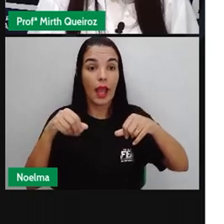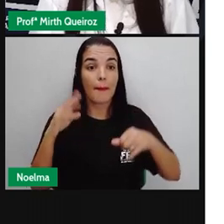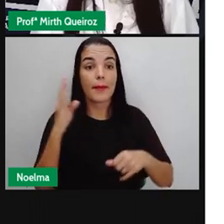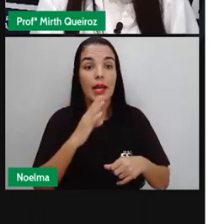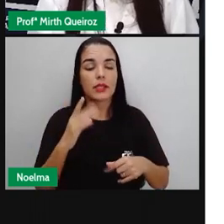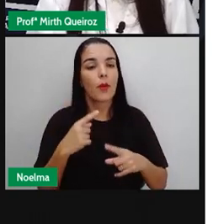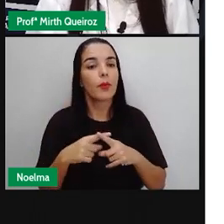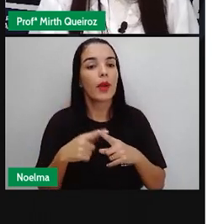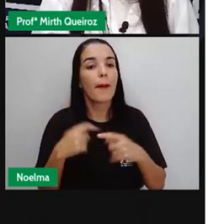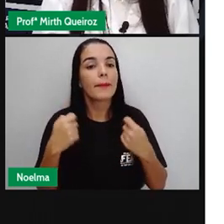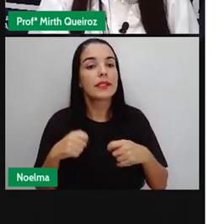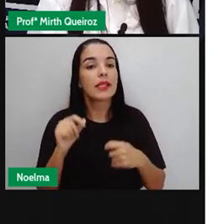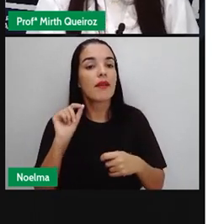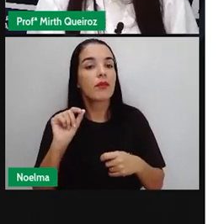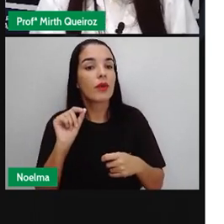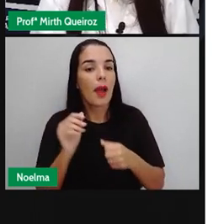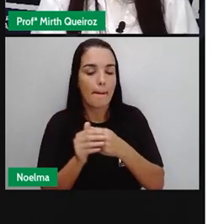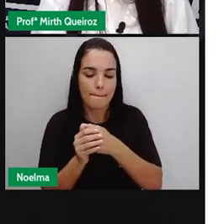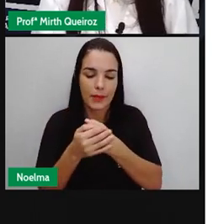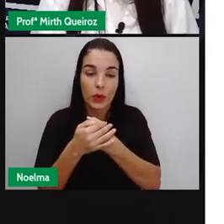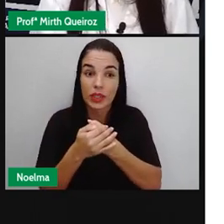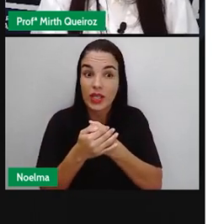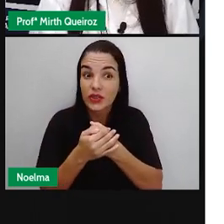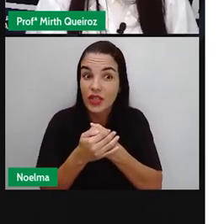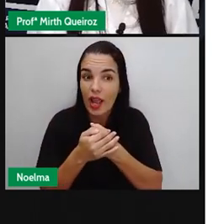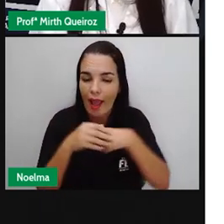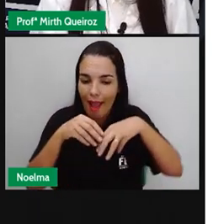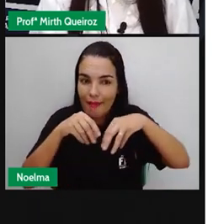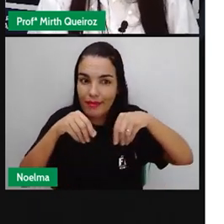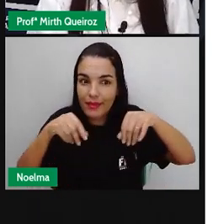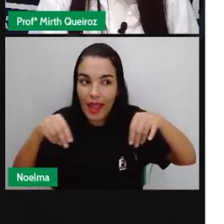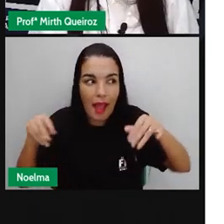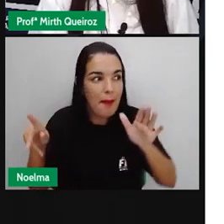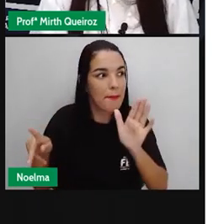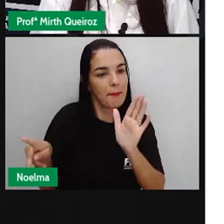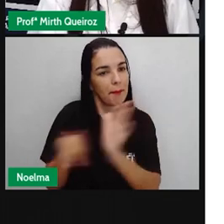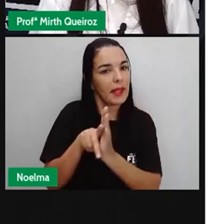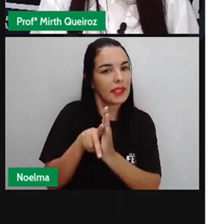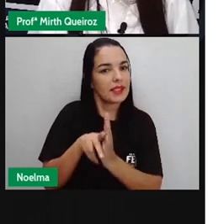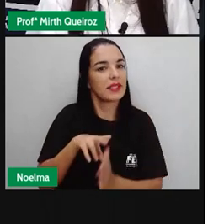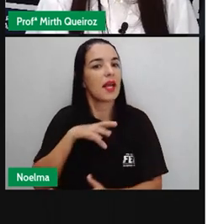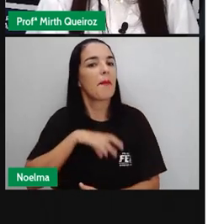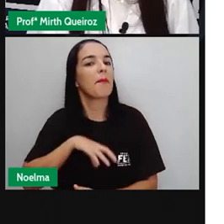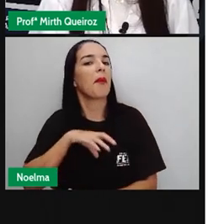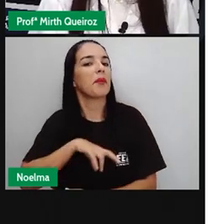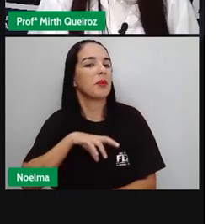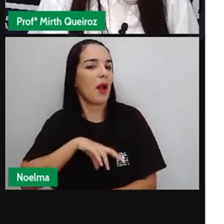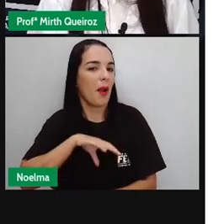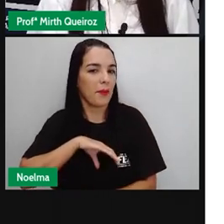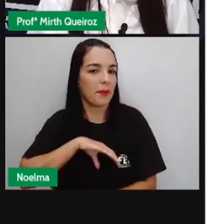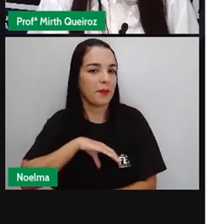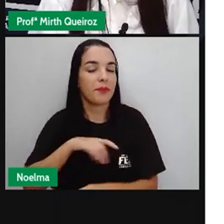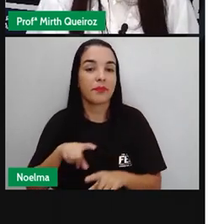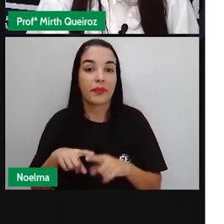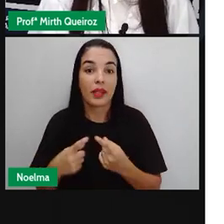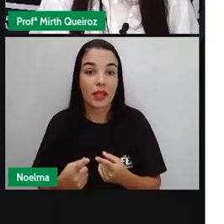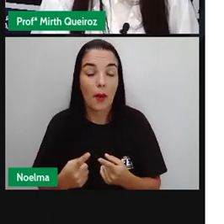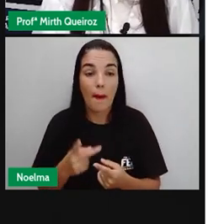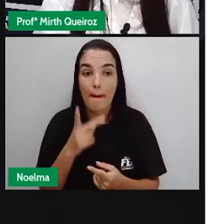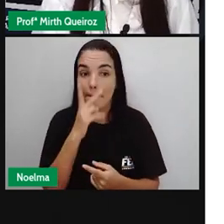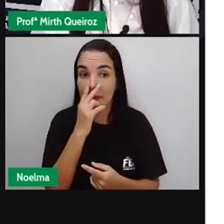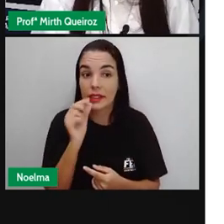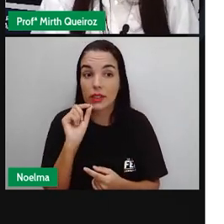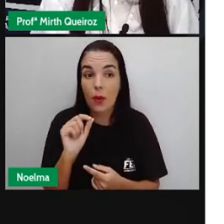quê? Afim de proteger a terra e demarcar o território, porque teríamos muitos portugueses aqui, eram formas de proteção